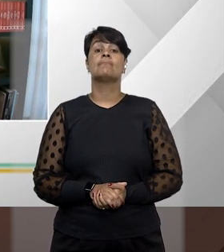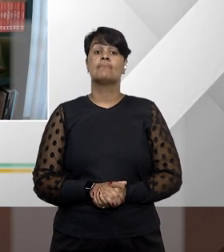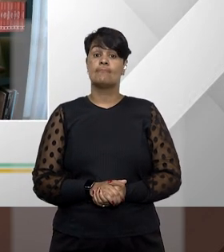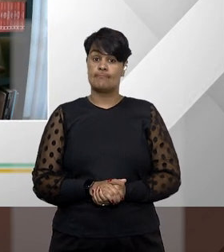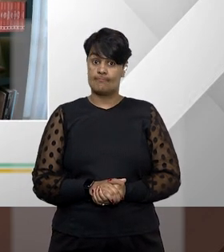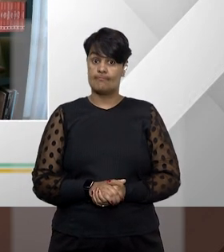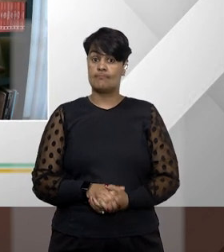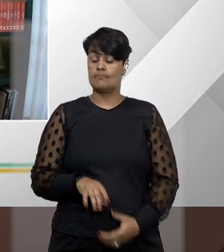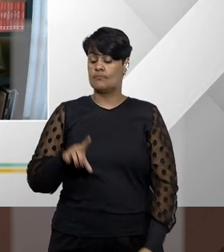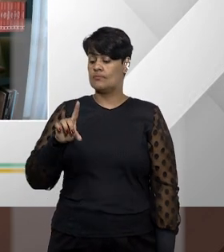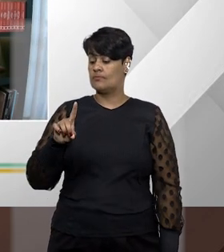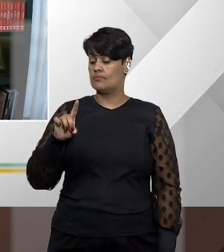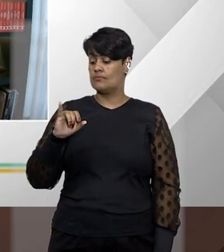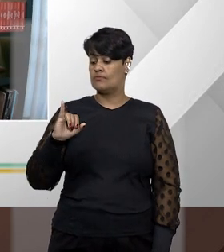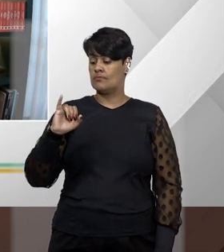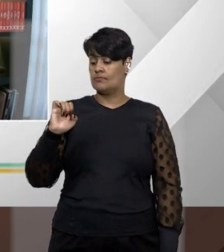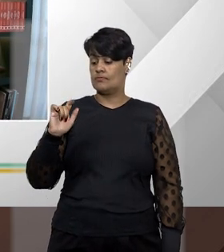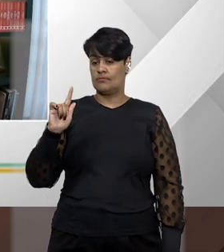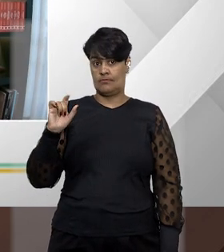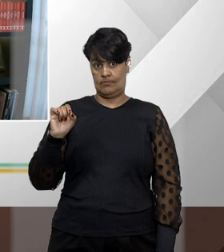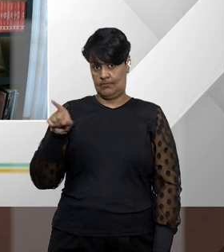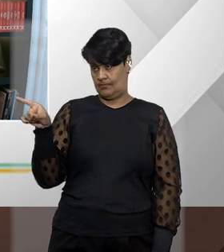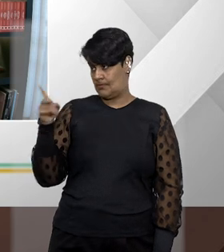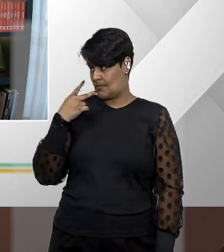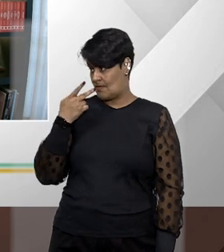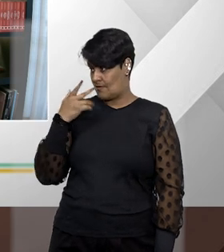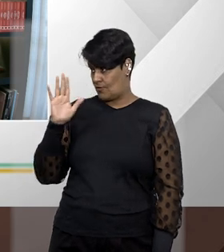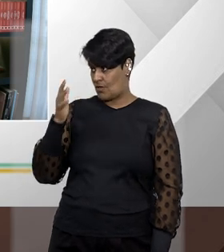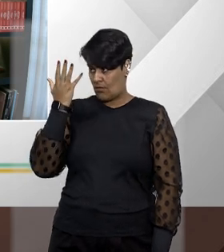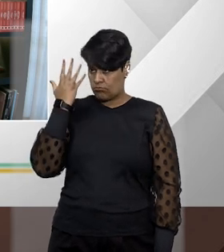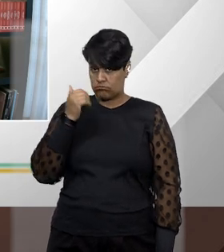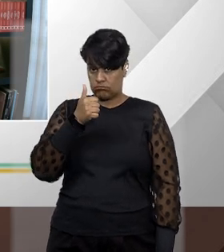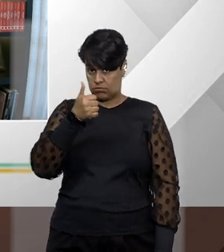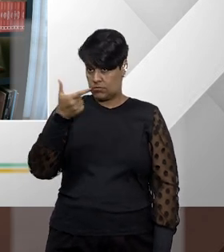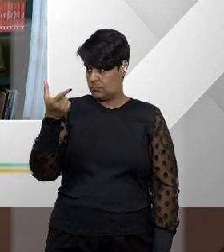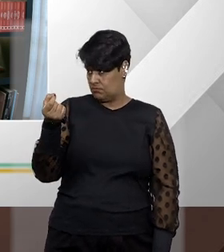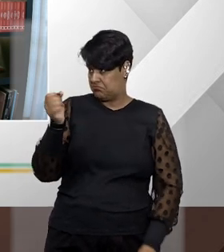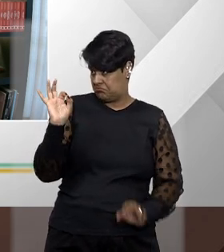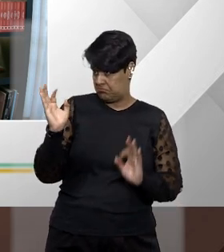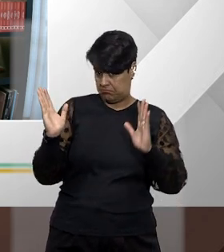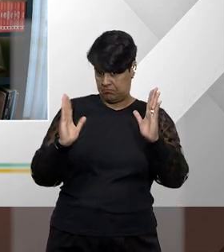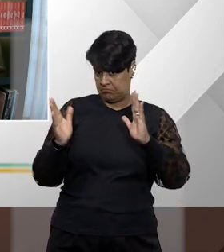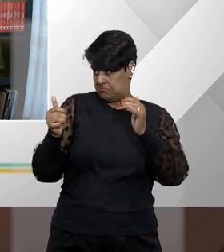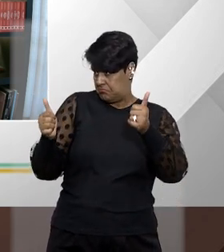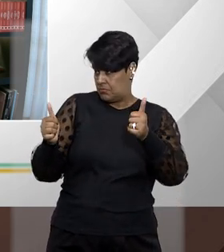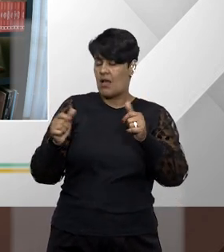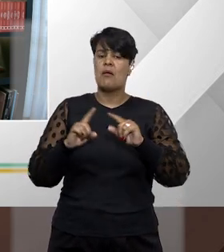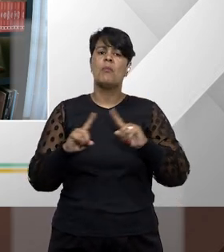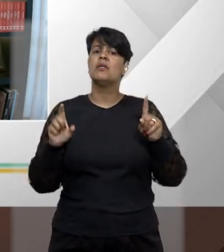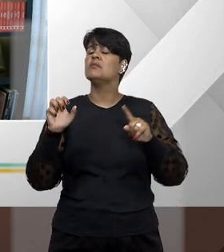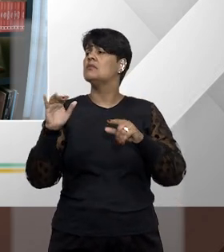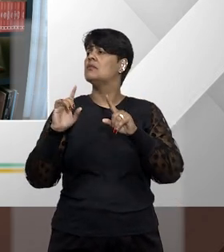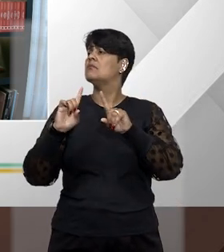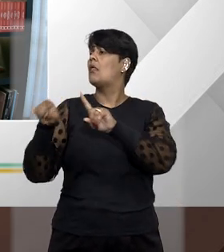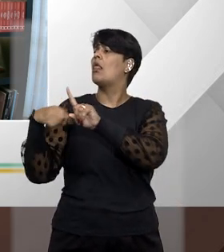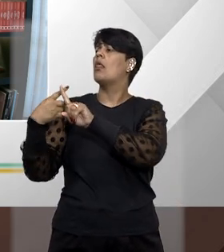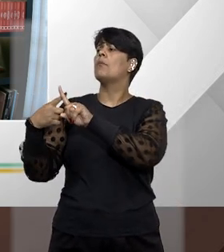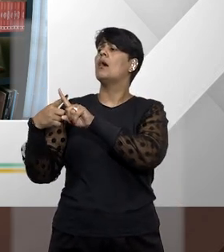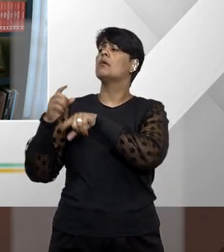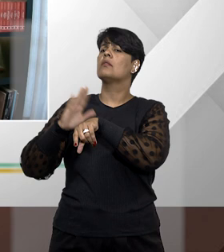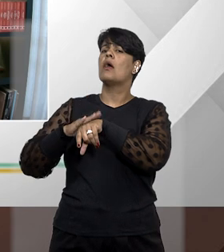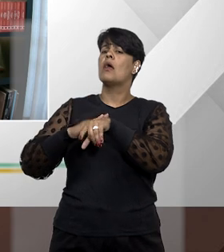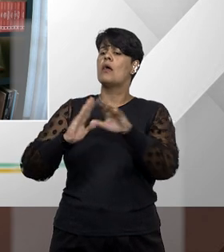Professor Diego, você já mencionou aí o prazo de 120 dias para a impetração do mandado de segurança, mas se ultrapassados esses